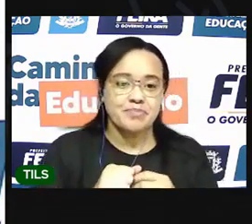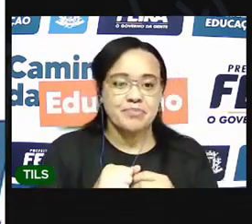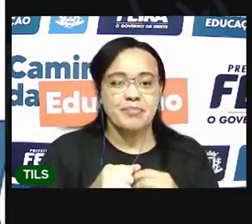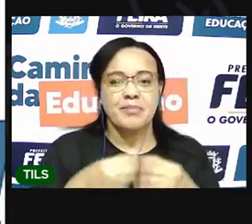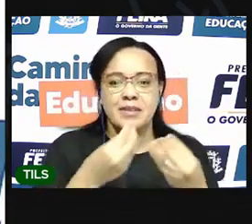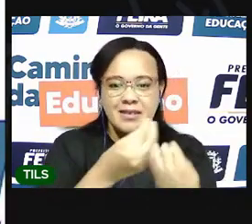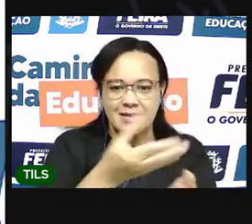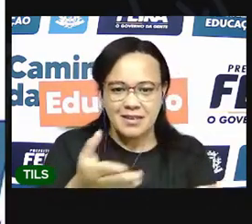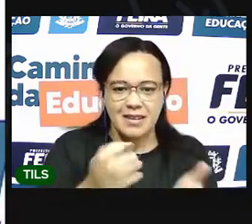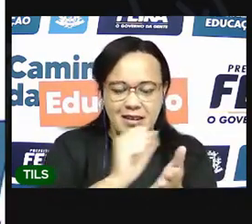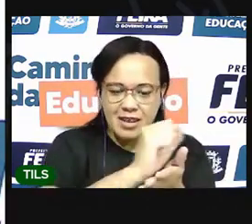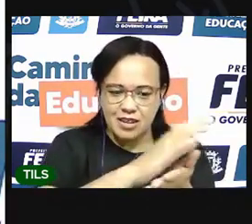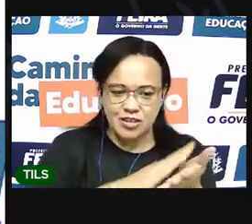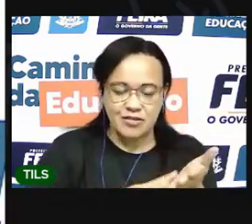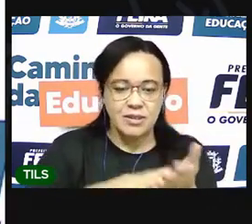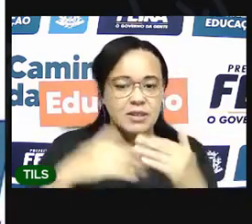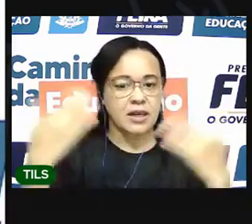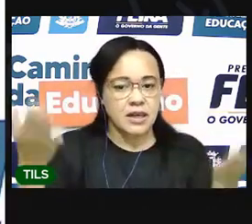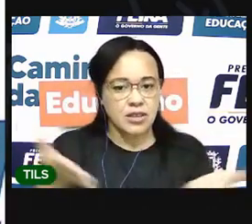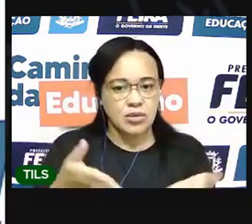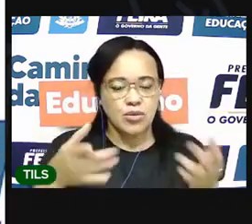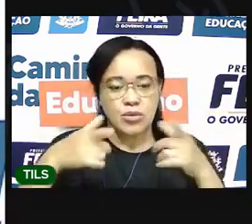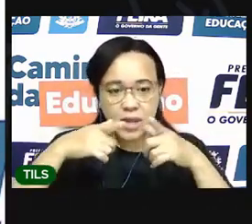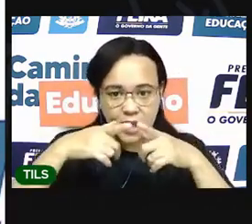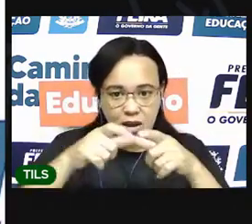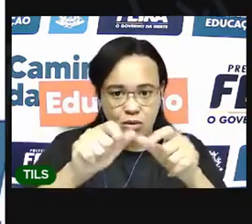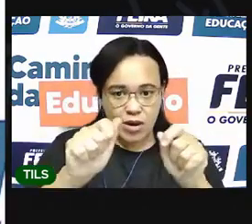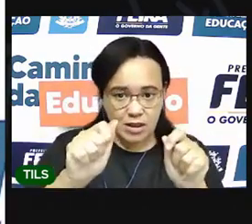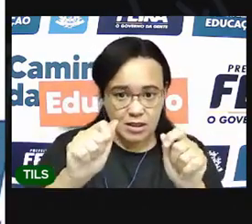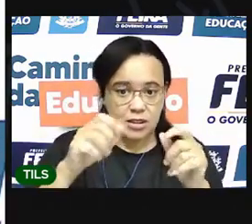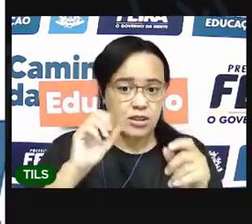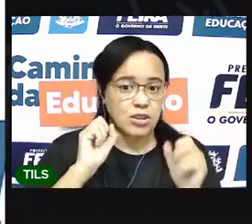dar aí a atividade de hoje, de linguagem, tá bom?